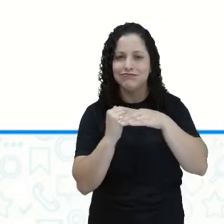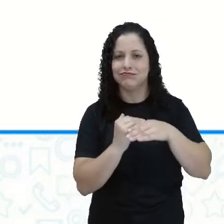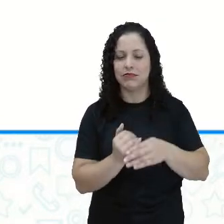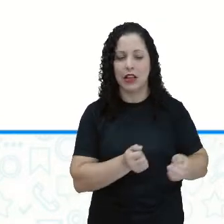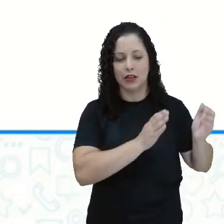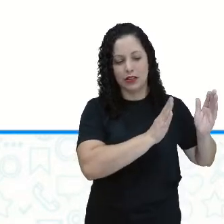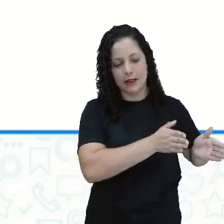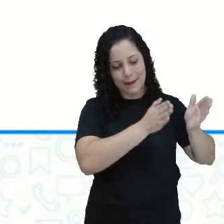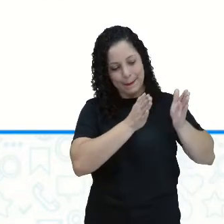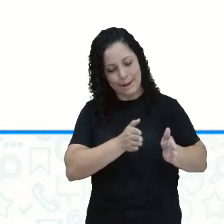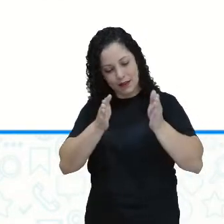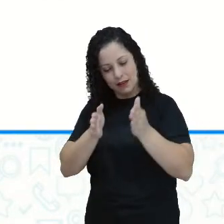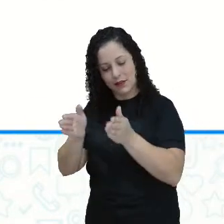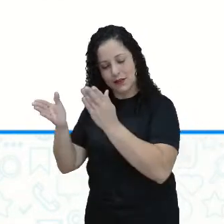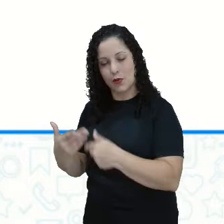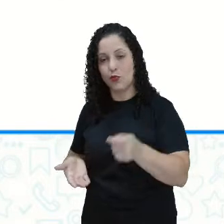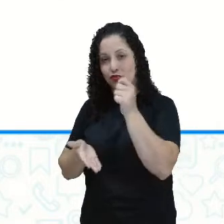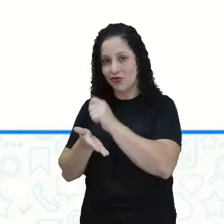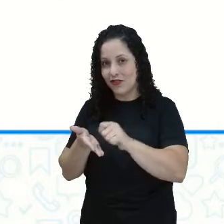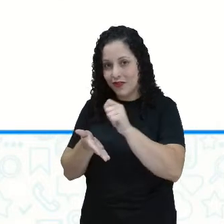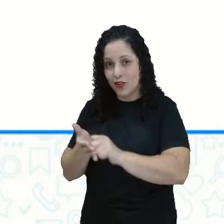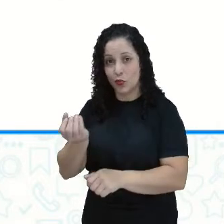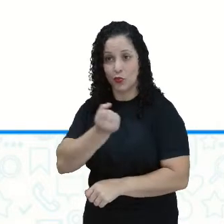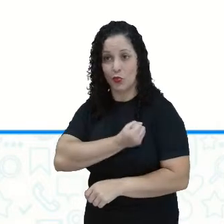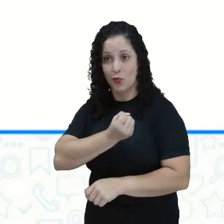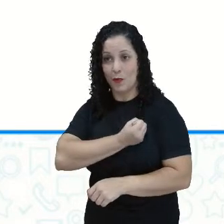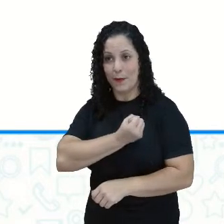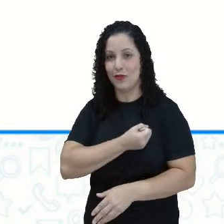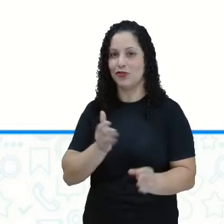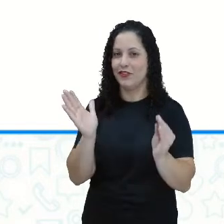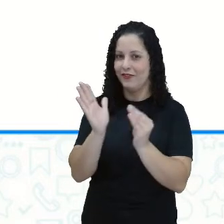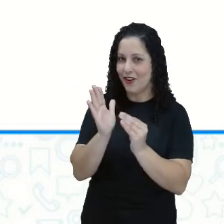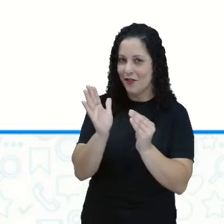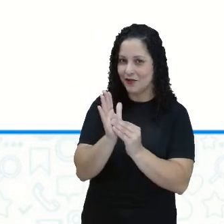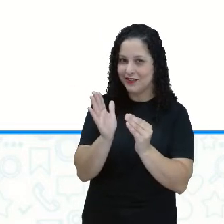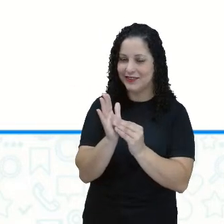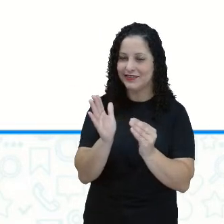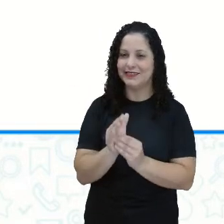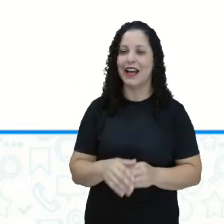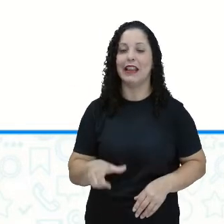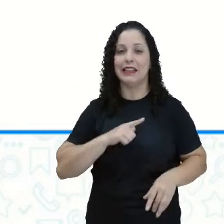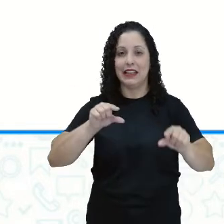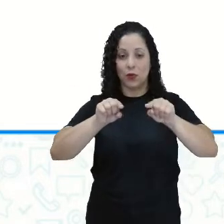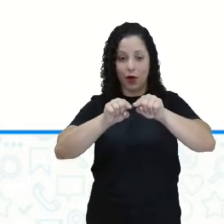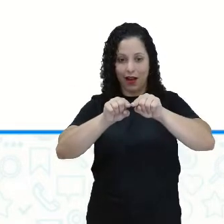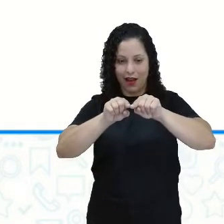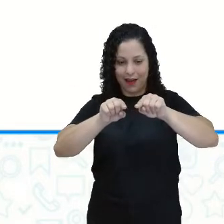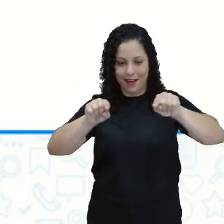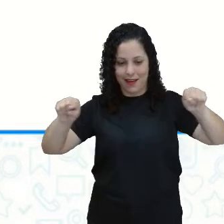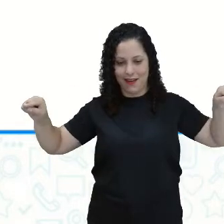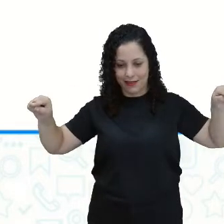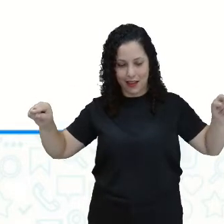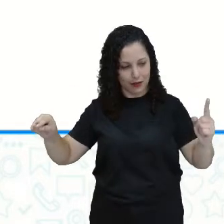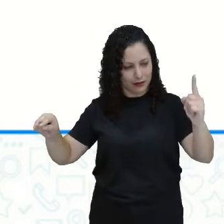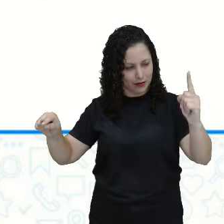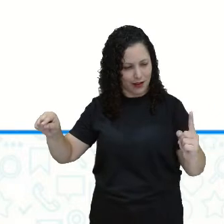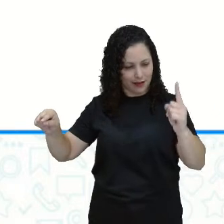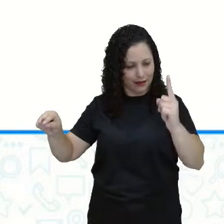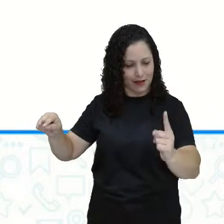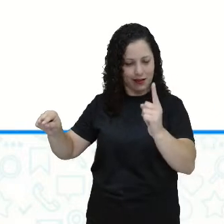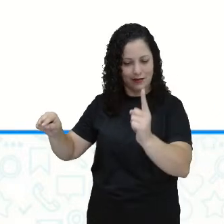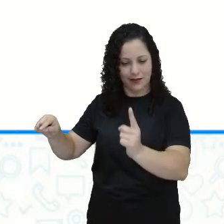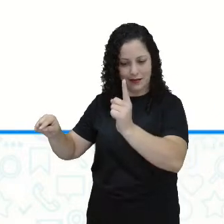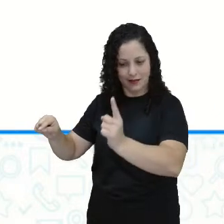caderno os números que estão faltando. Aí, eu tenho uma sequência, tá certo? Uma reta numérica e você vai descobrir o